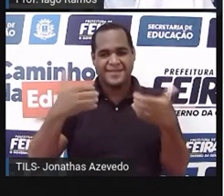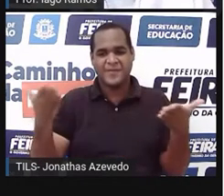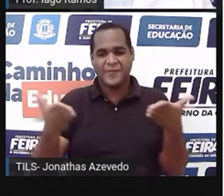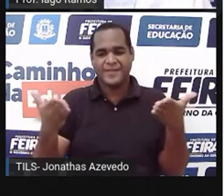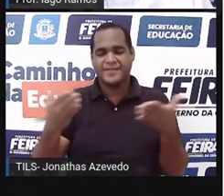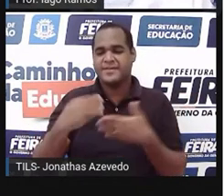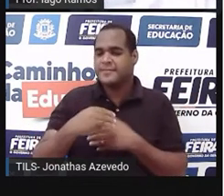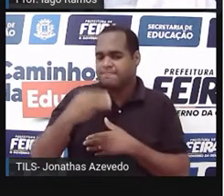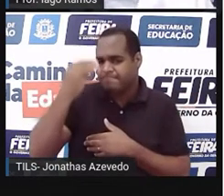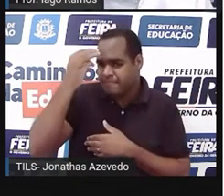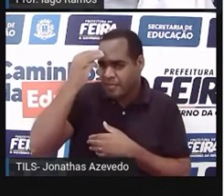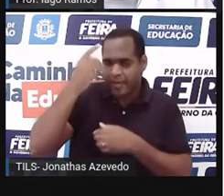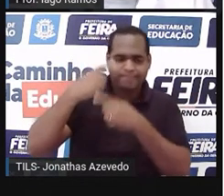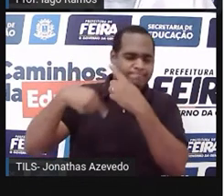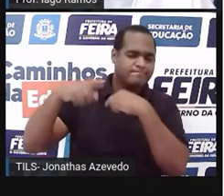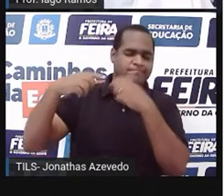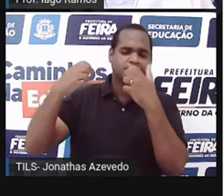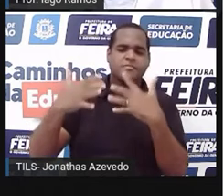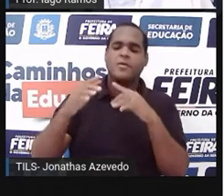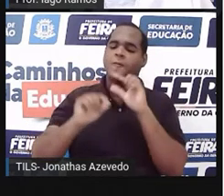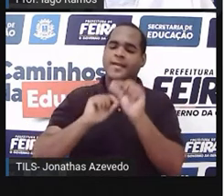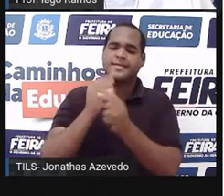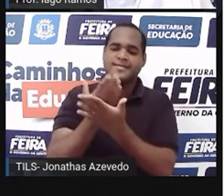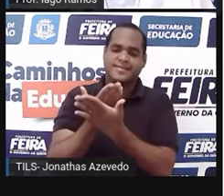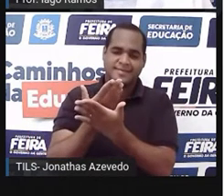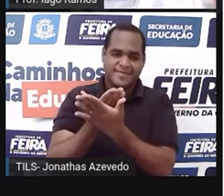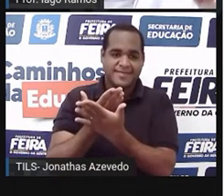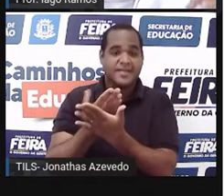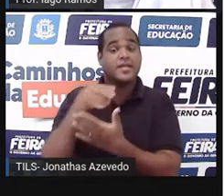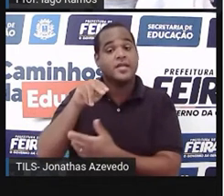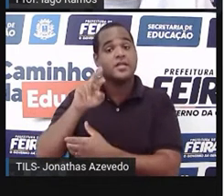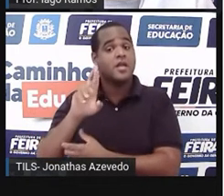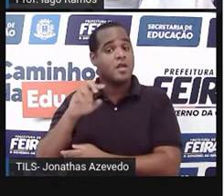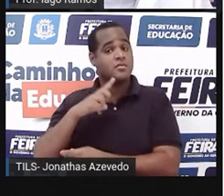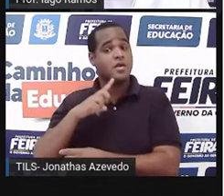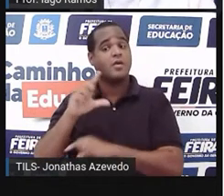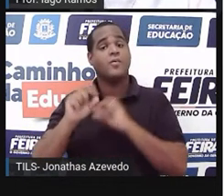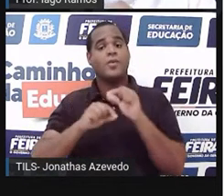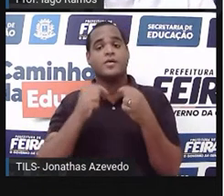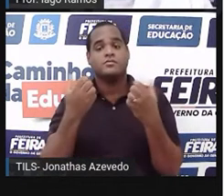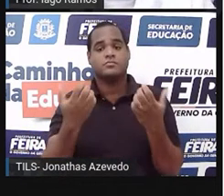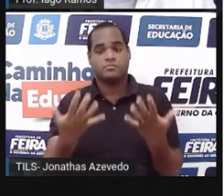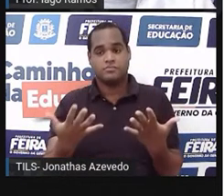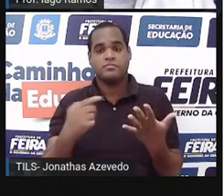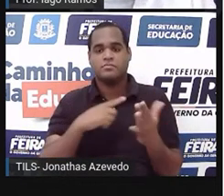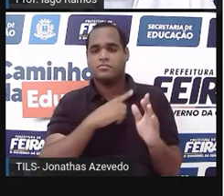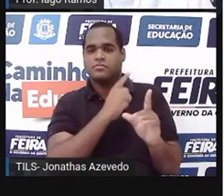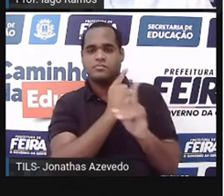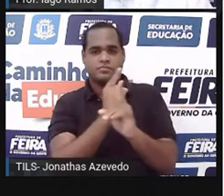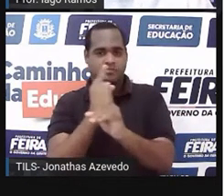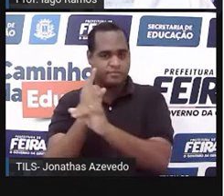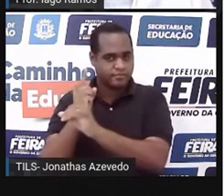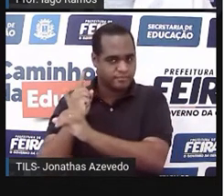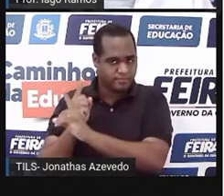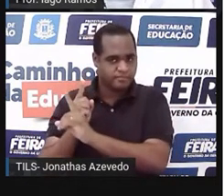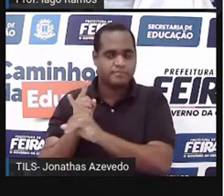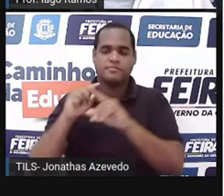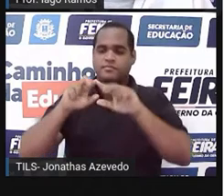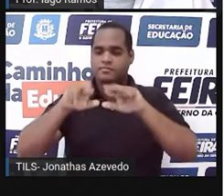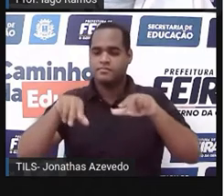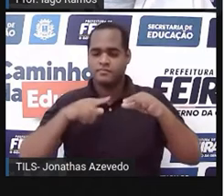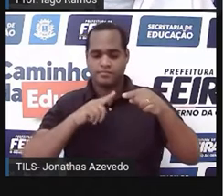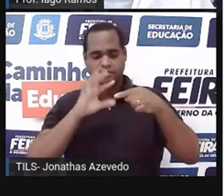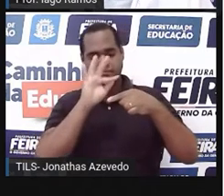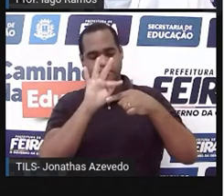memória algo que a gente já estudou, os números racionais são aqueles encontrados a partir de